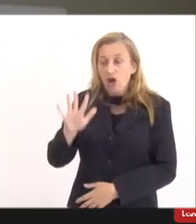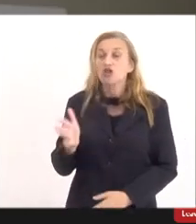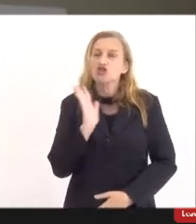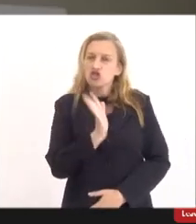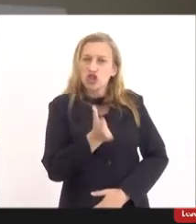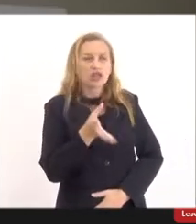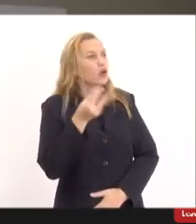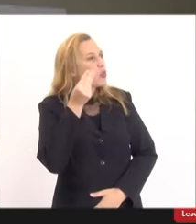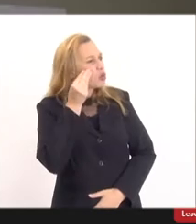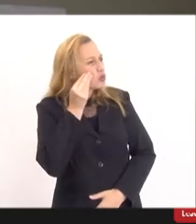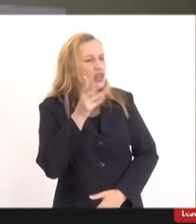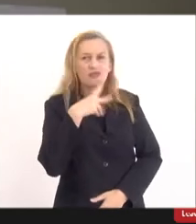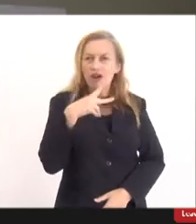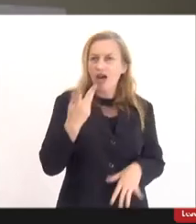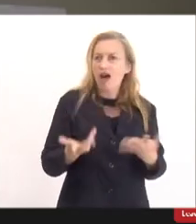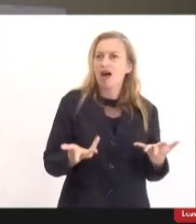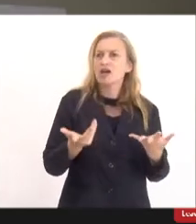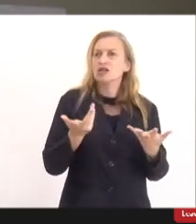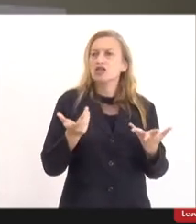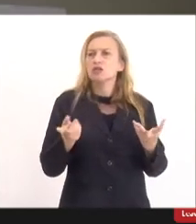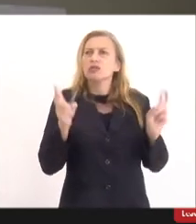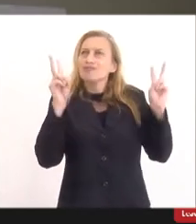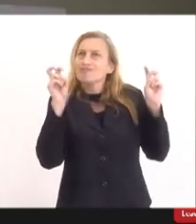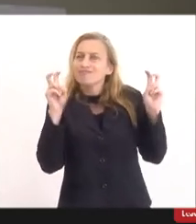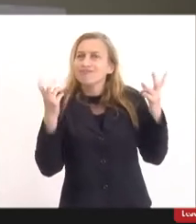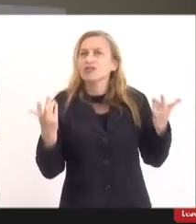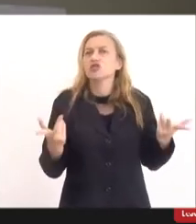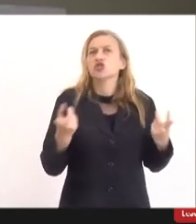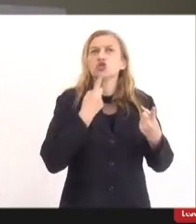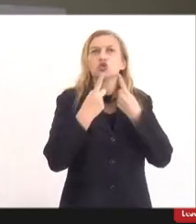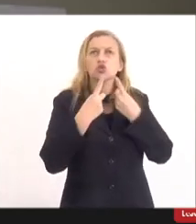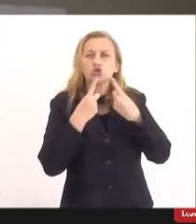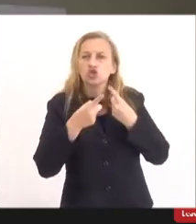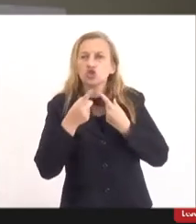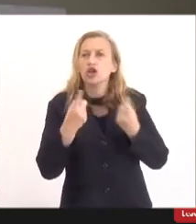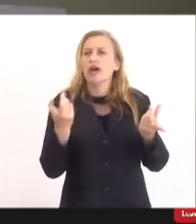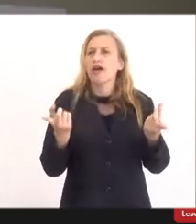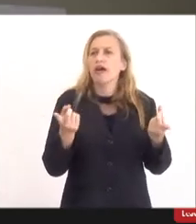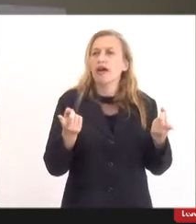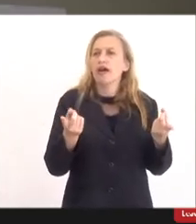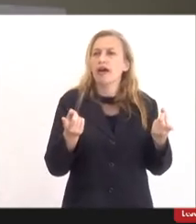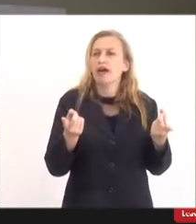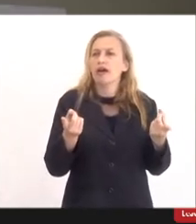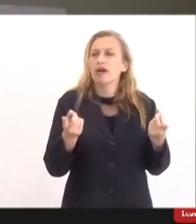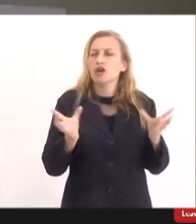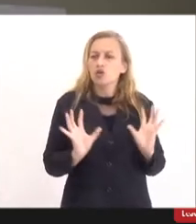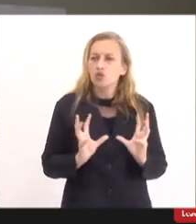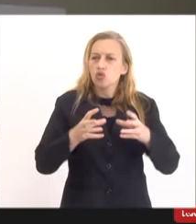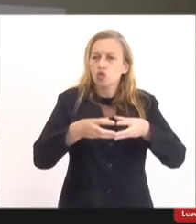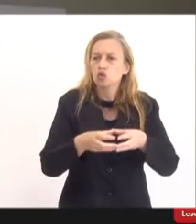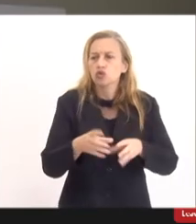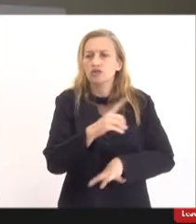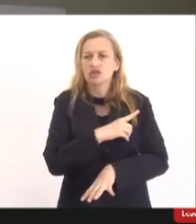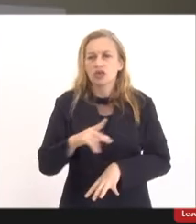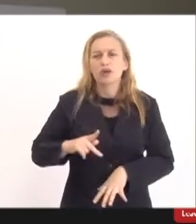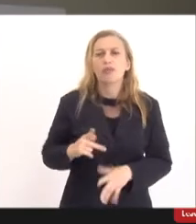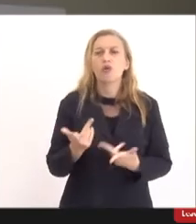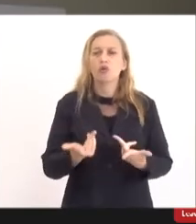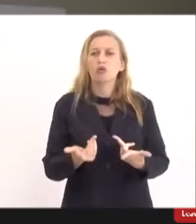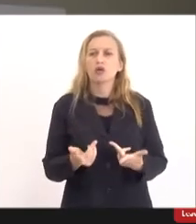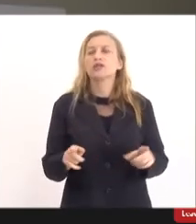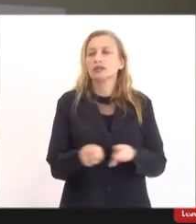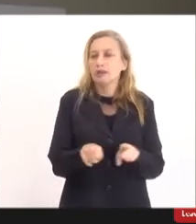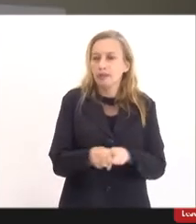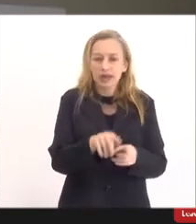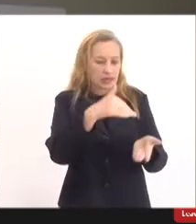tivemos oportunidade de falar sobre esse assunto, de debater essa questão em conjunto com a Defensoria Pública e com